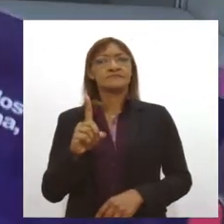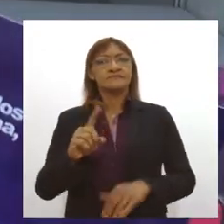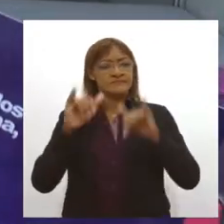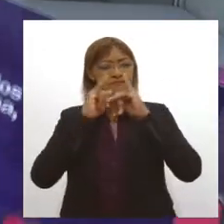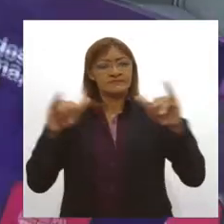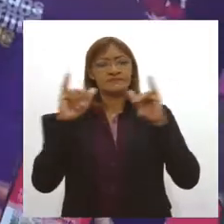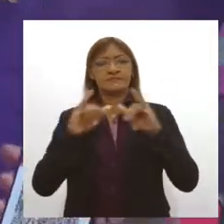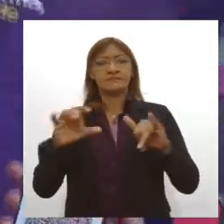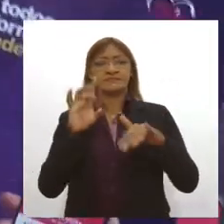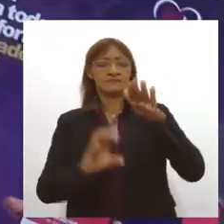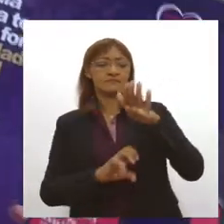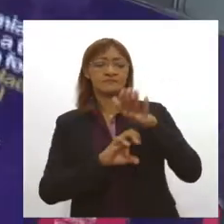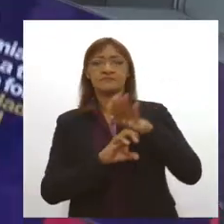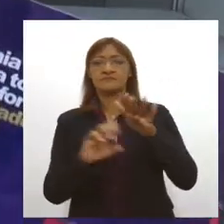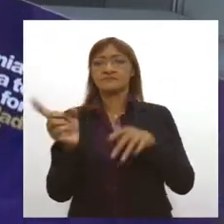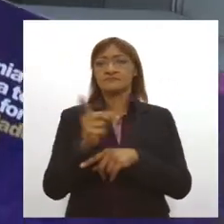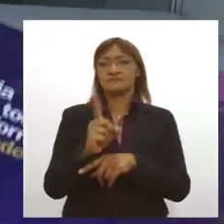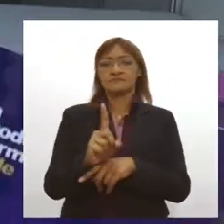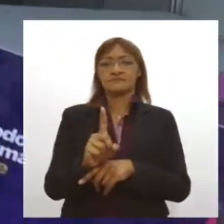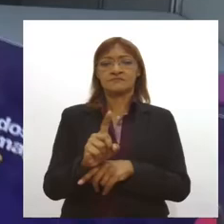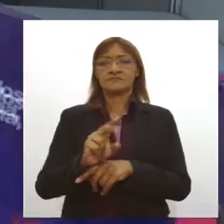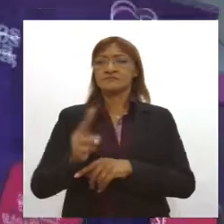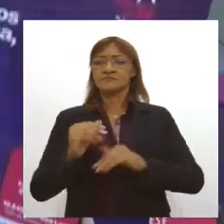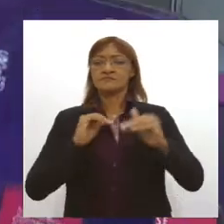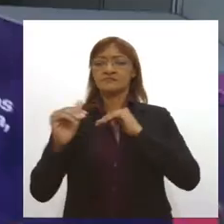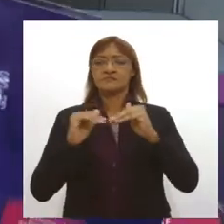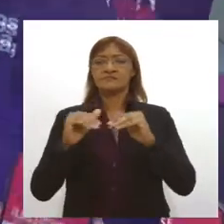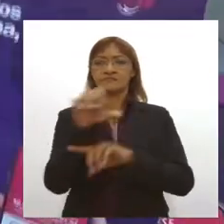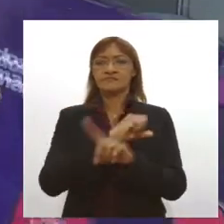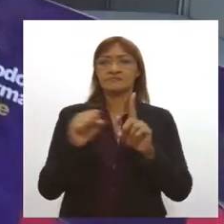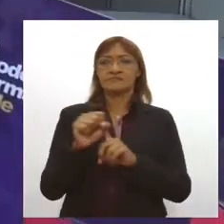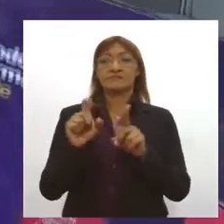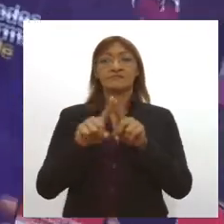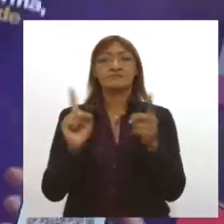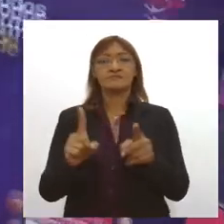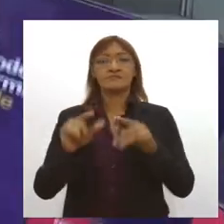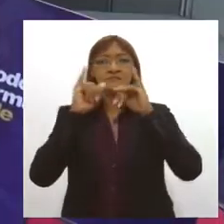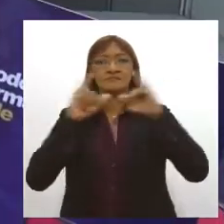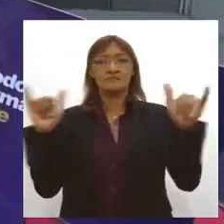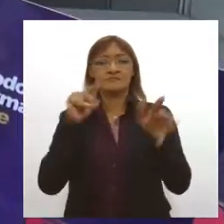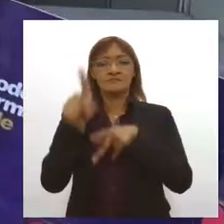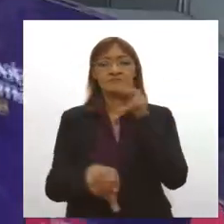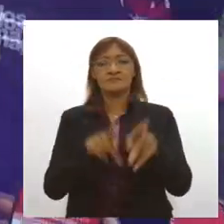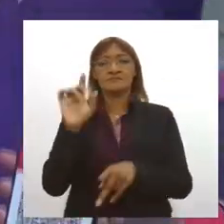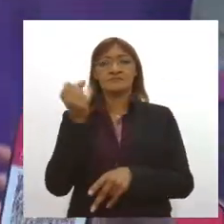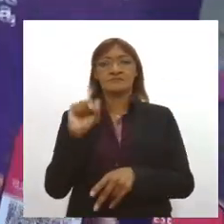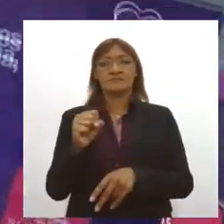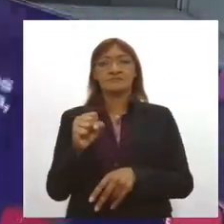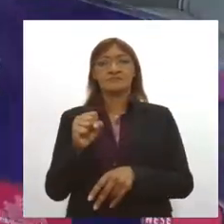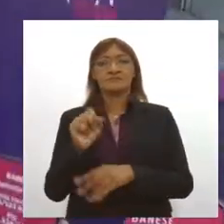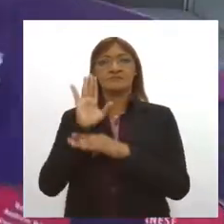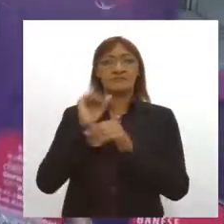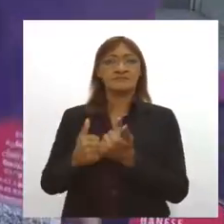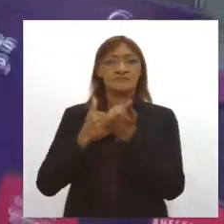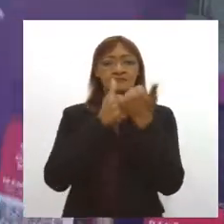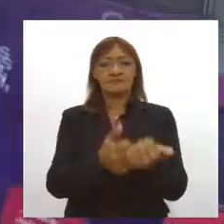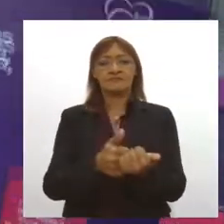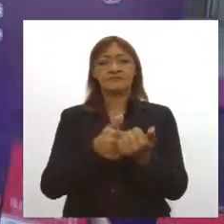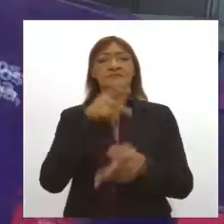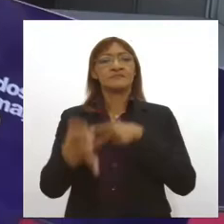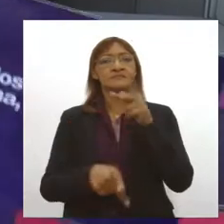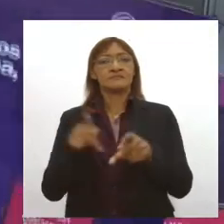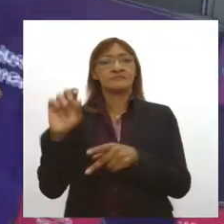só dos empresários, nem só dos movimentos sociais. É uma campanha do sergipano para o sergipano, para que a gente não deixe